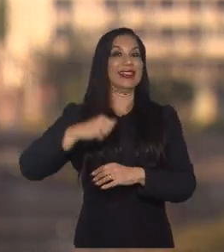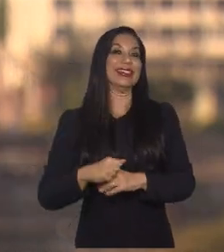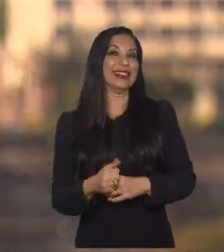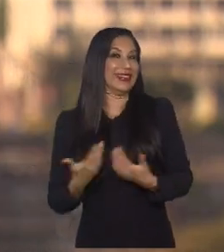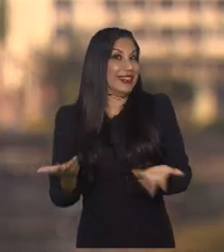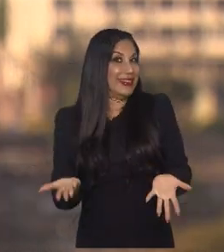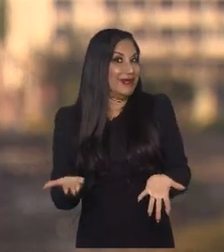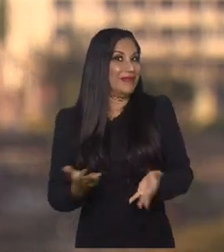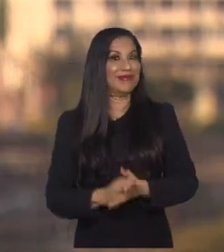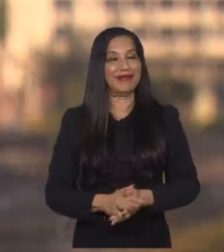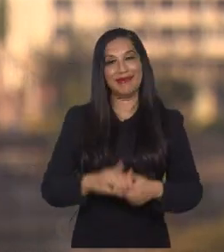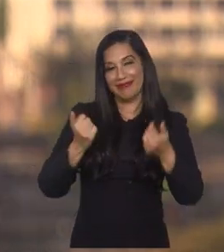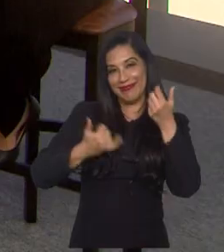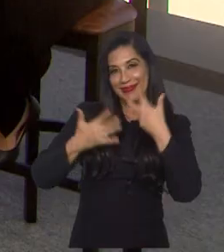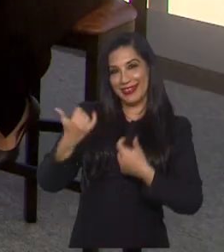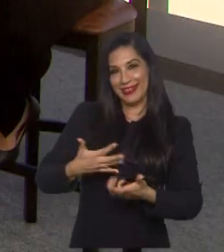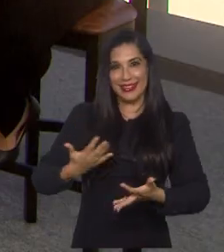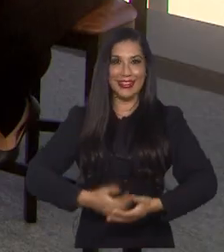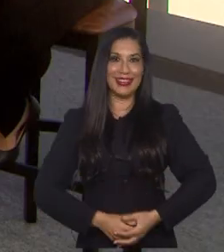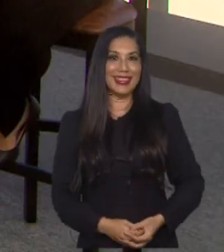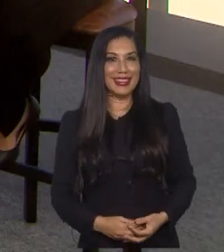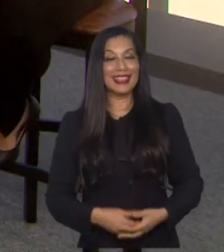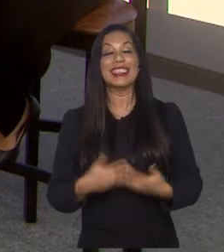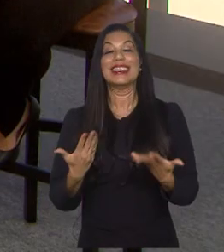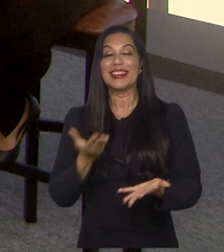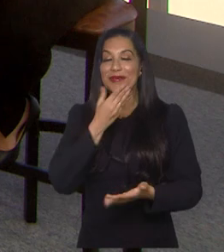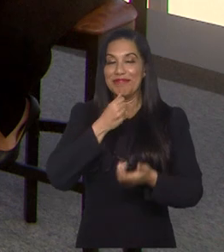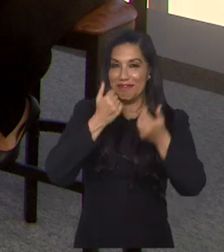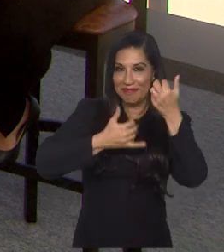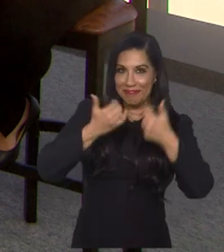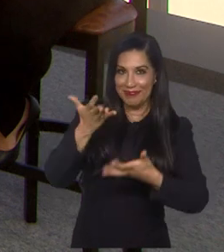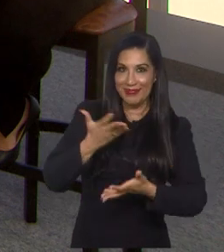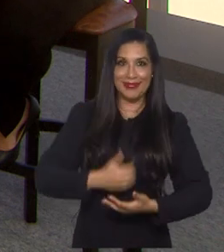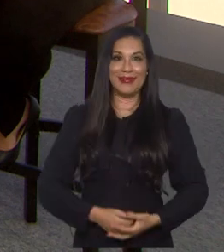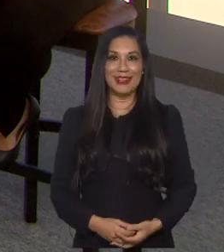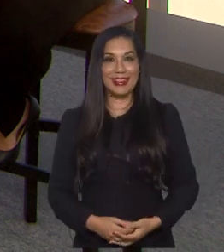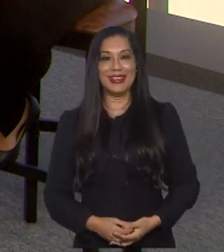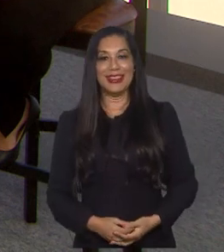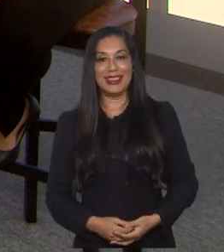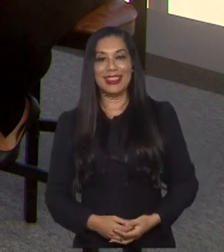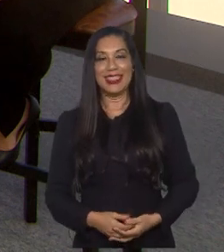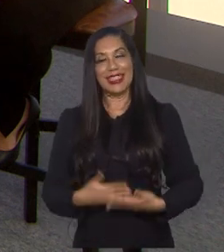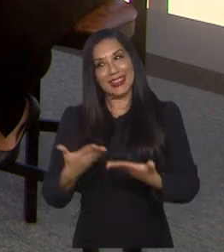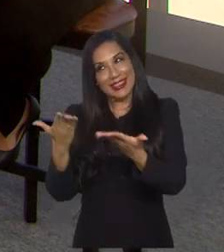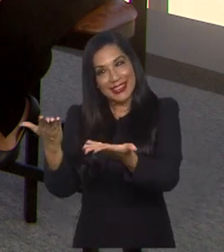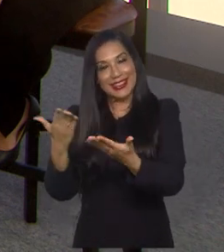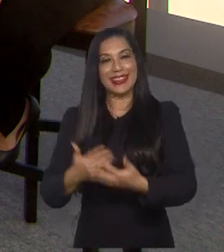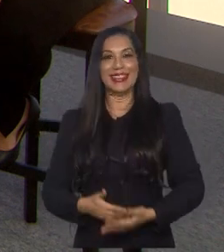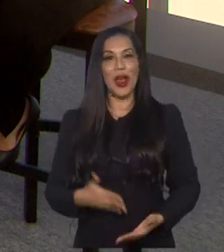e por aí vai. Tiago, quer começar? Vou te dar honra.